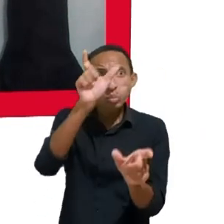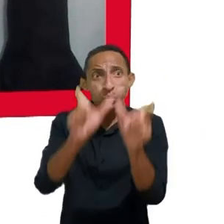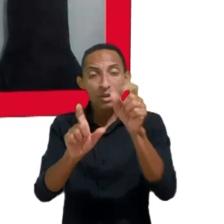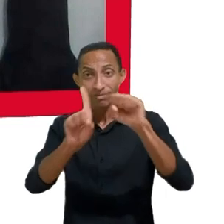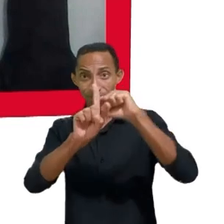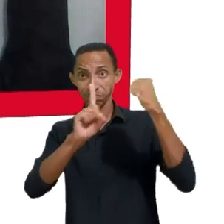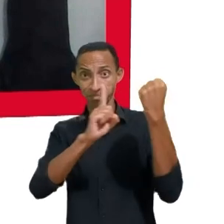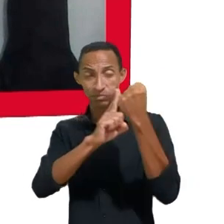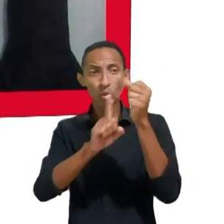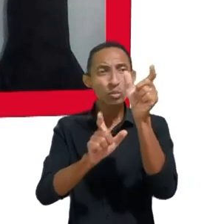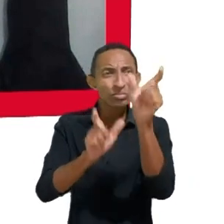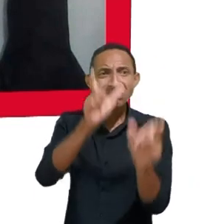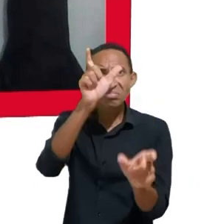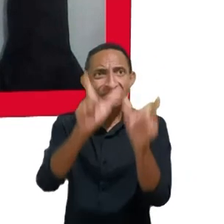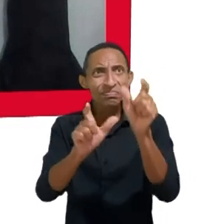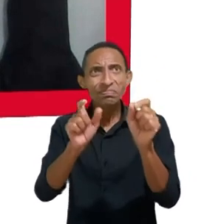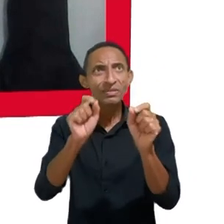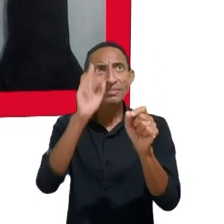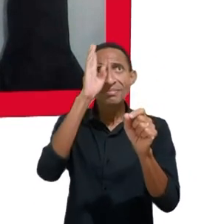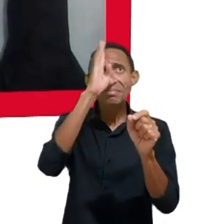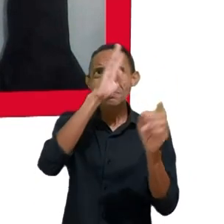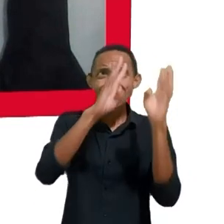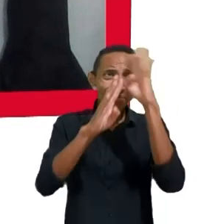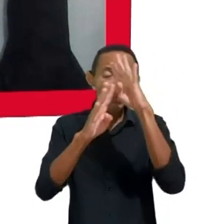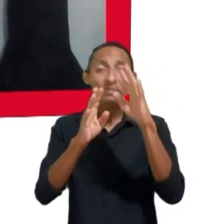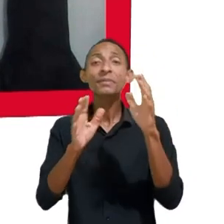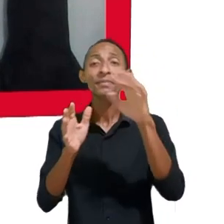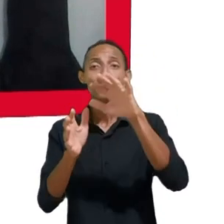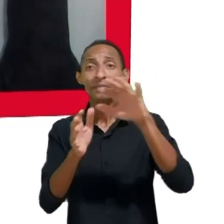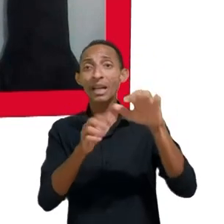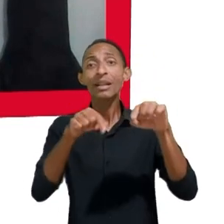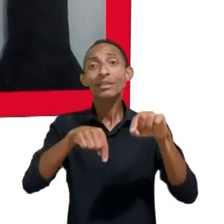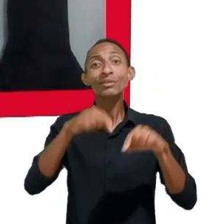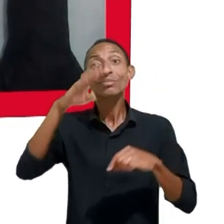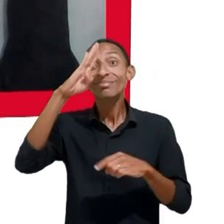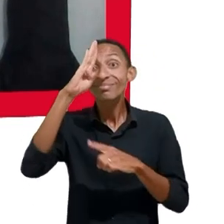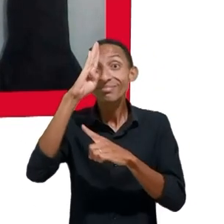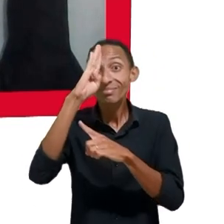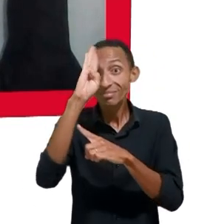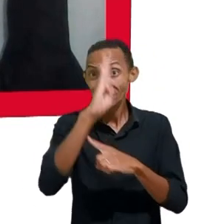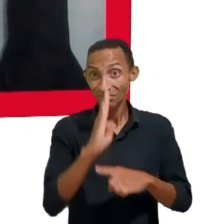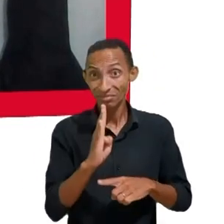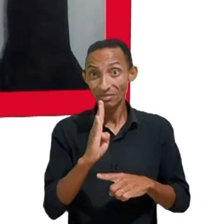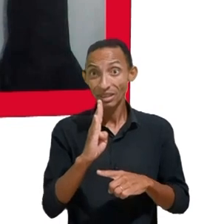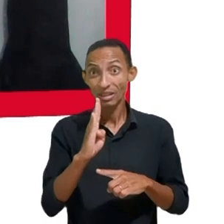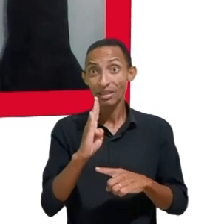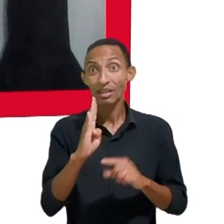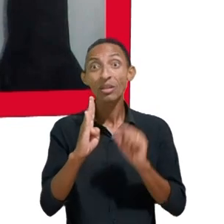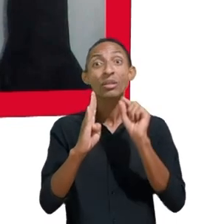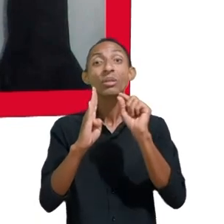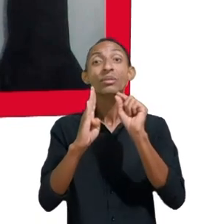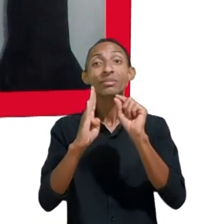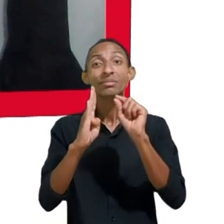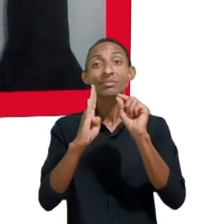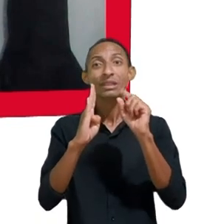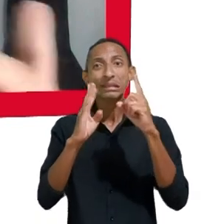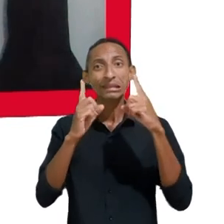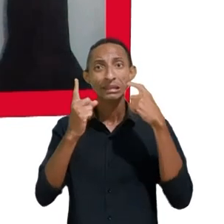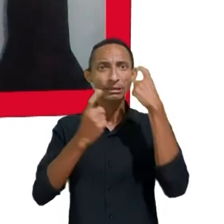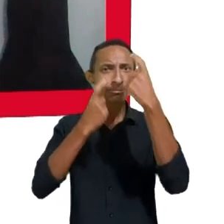parlamento, no caso do Brasil, por exemplo, você vê muita preocupação de uma dimensão da privacidade